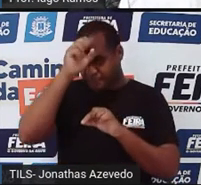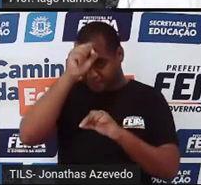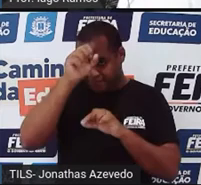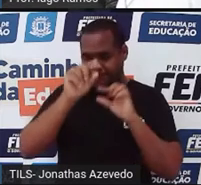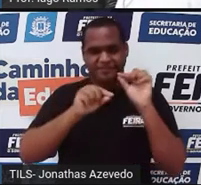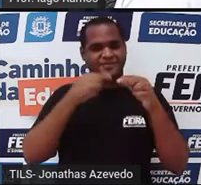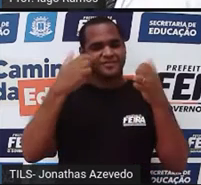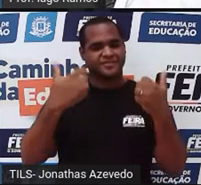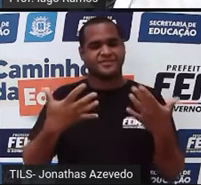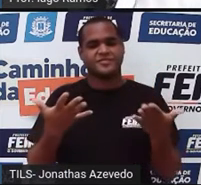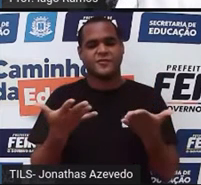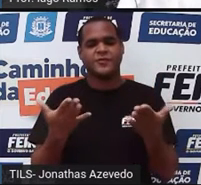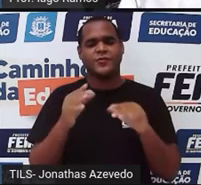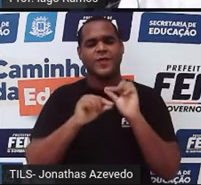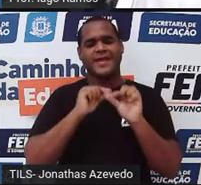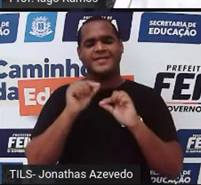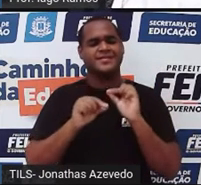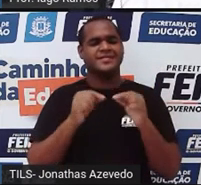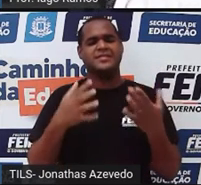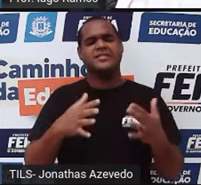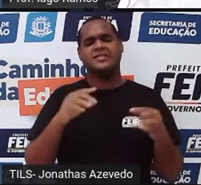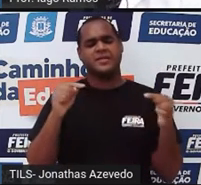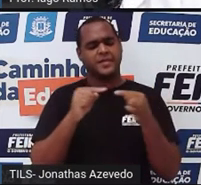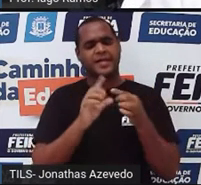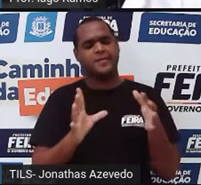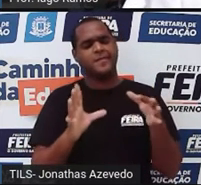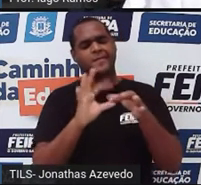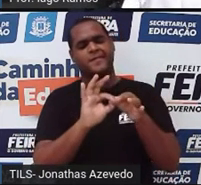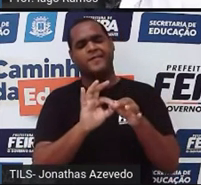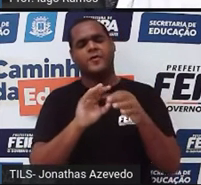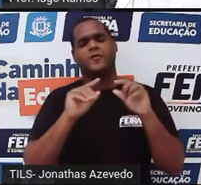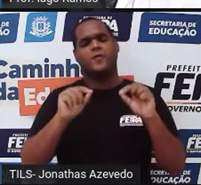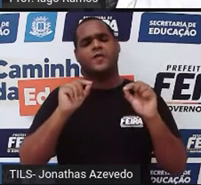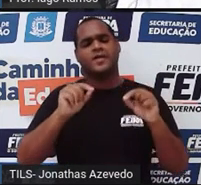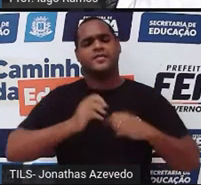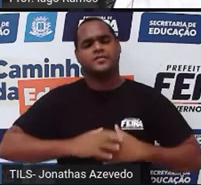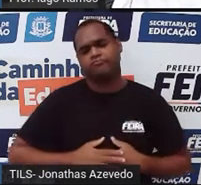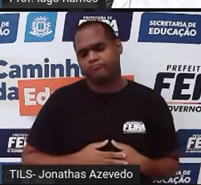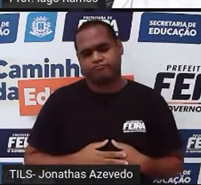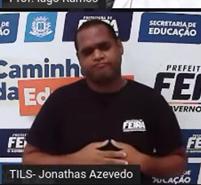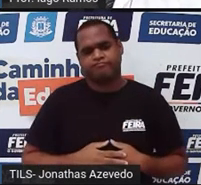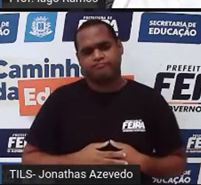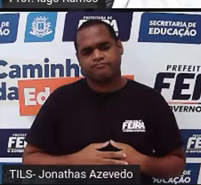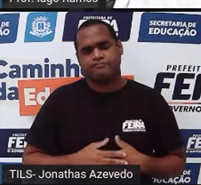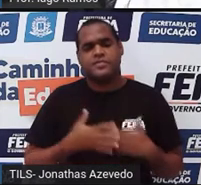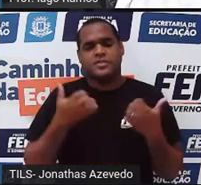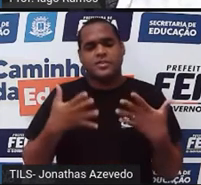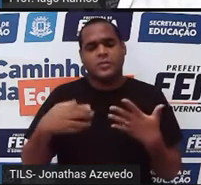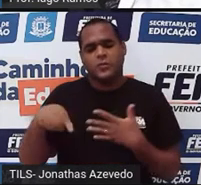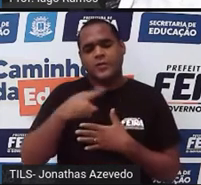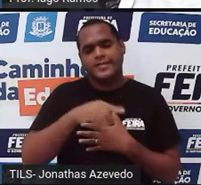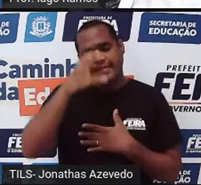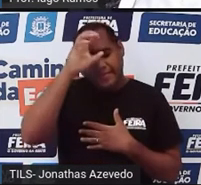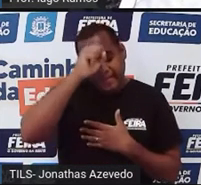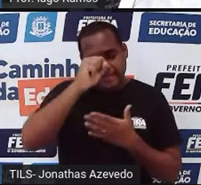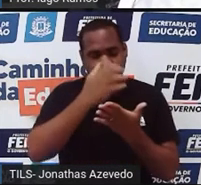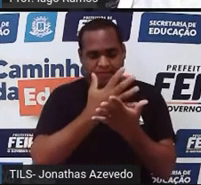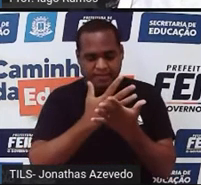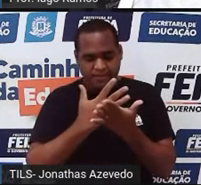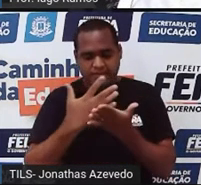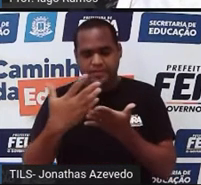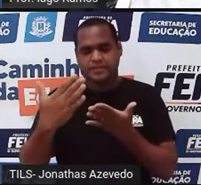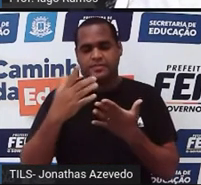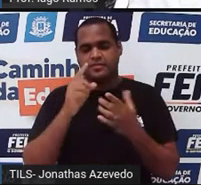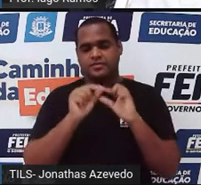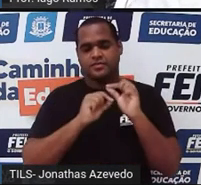nessa aula tem a ver com algo que a gente começou a aprender desde